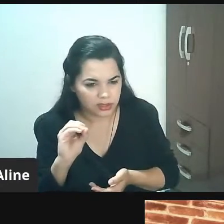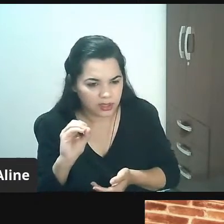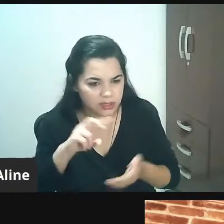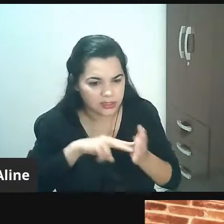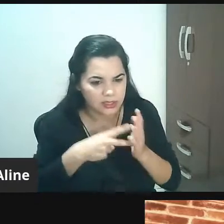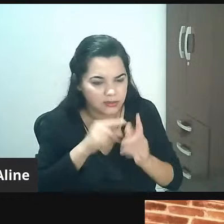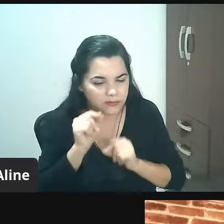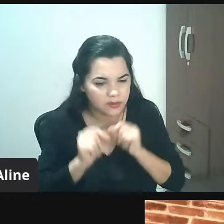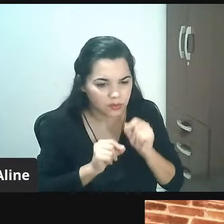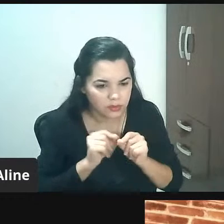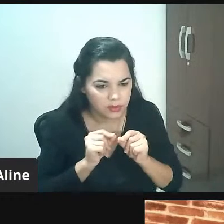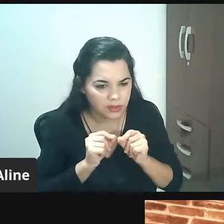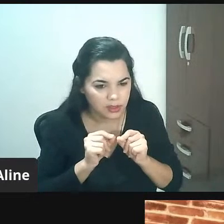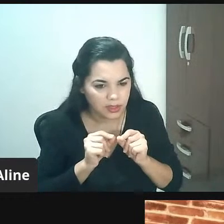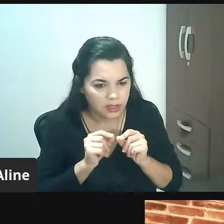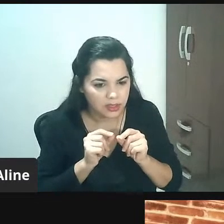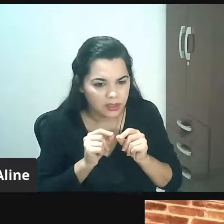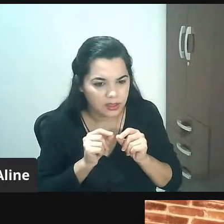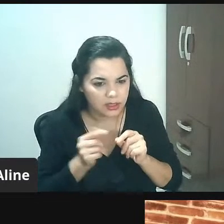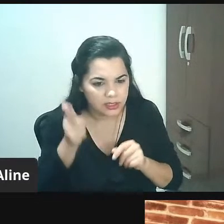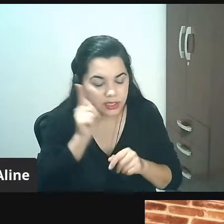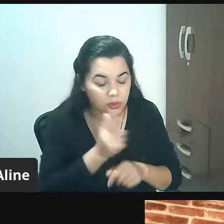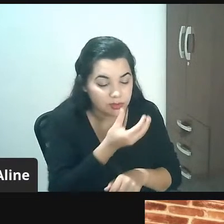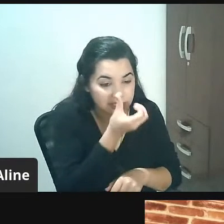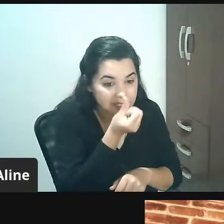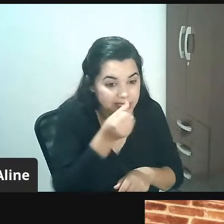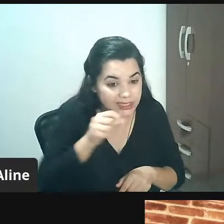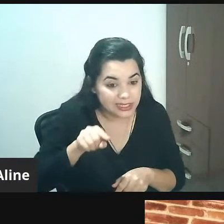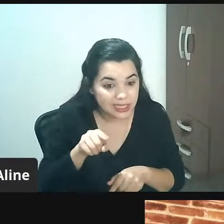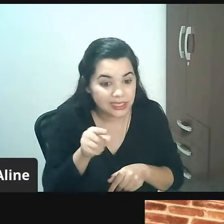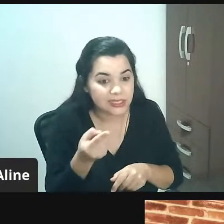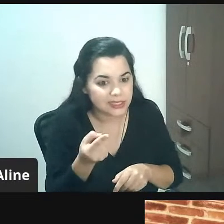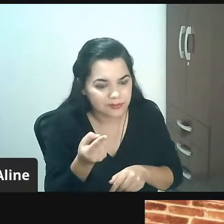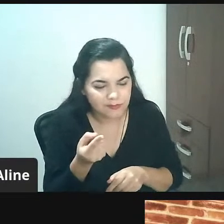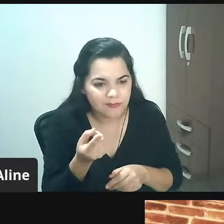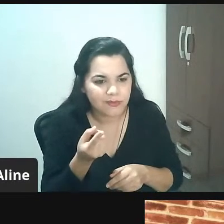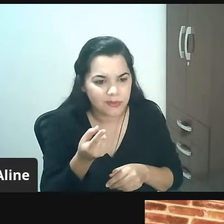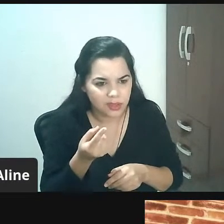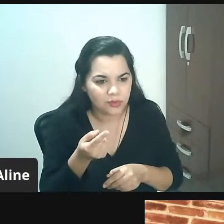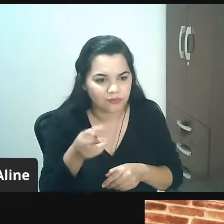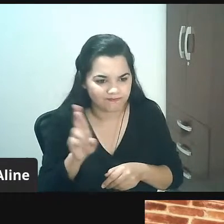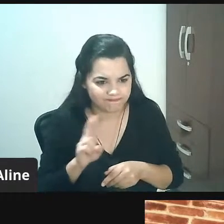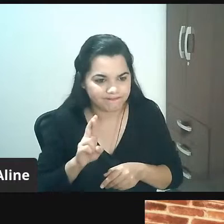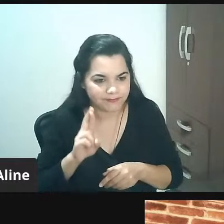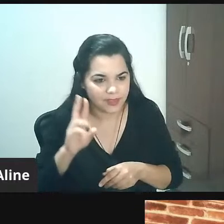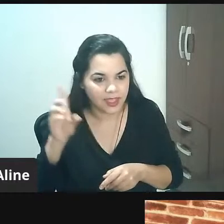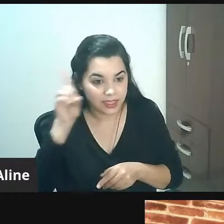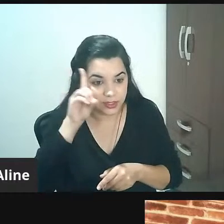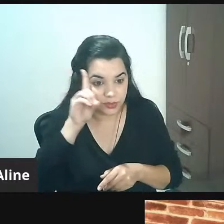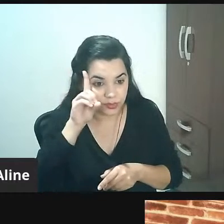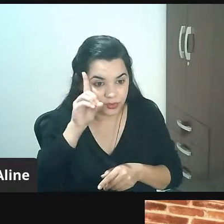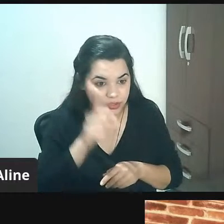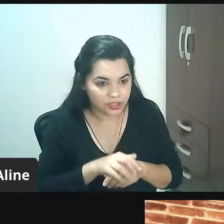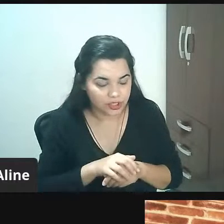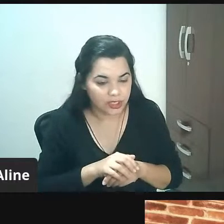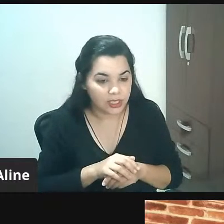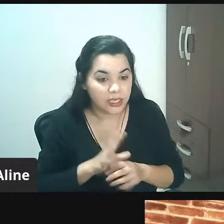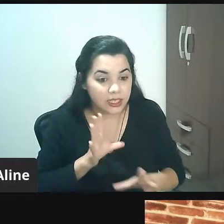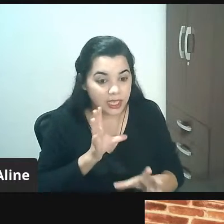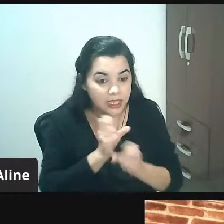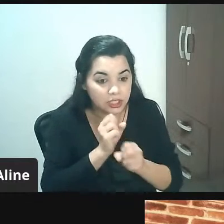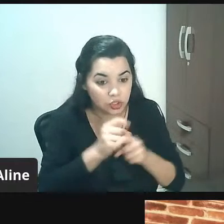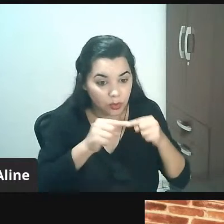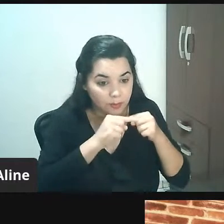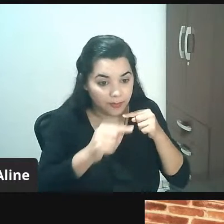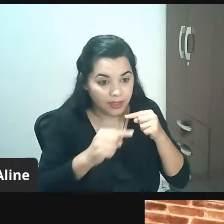você está faturando a mais no dia 6.720 reais isso vezes 6 dias considerando o sábado você está perdendo